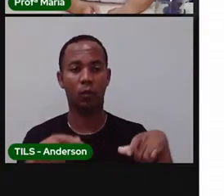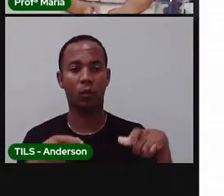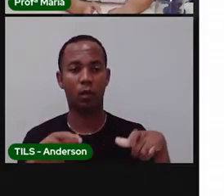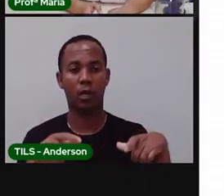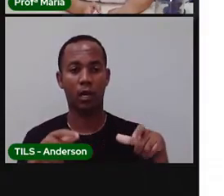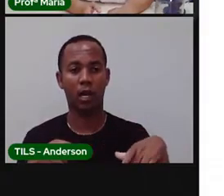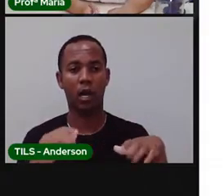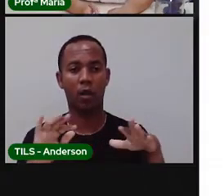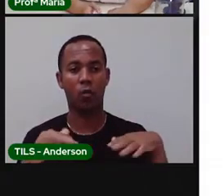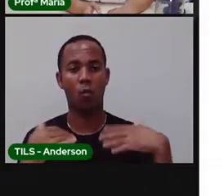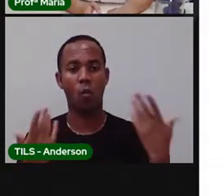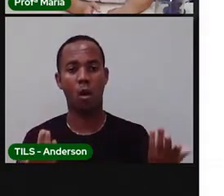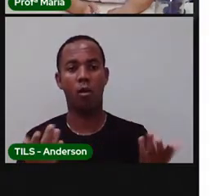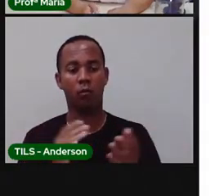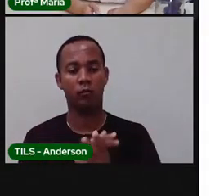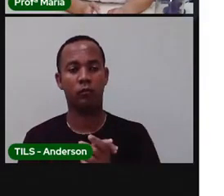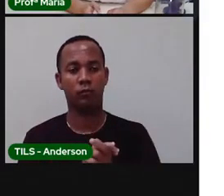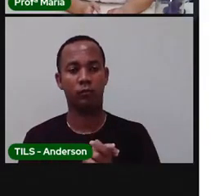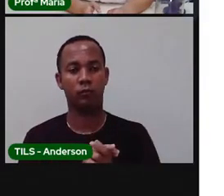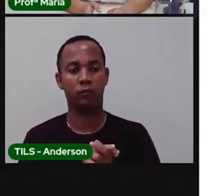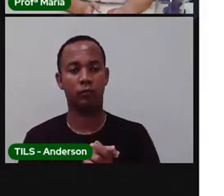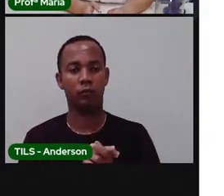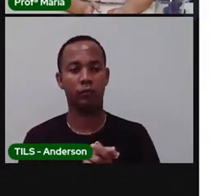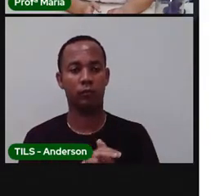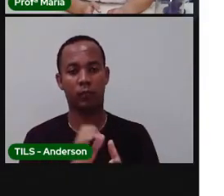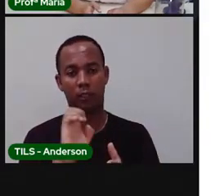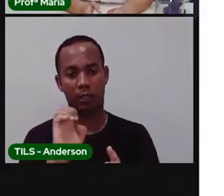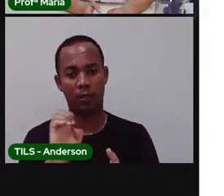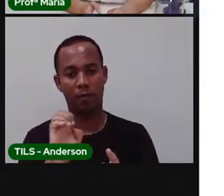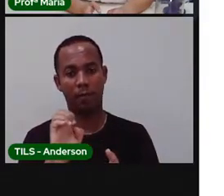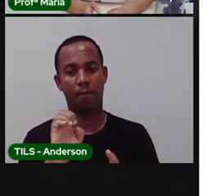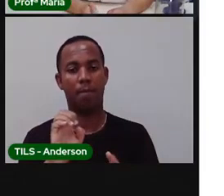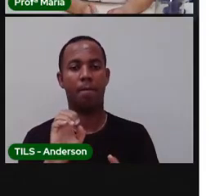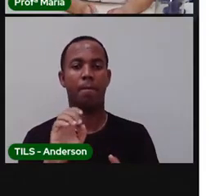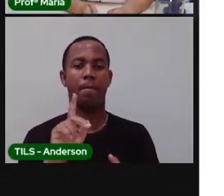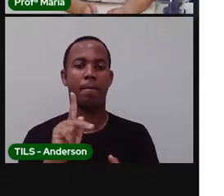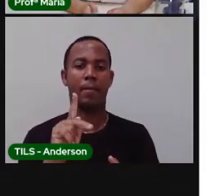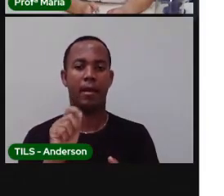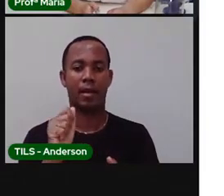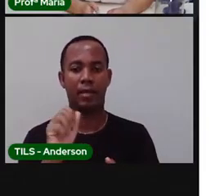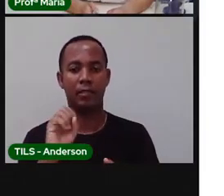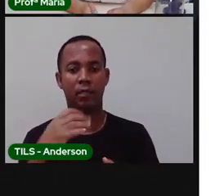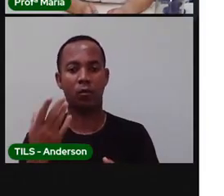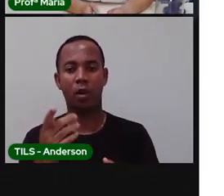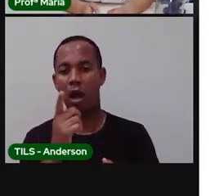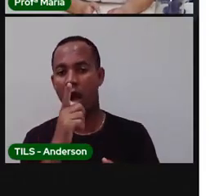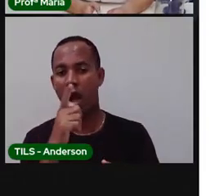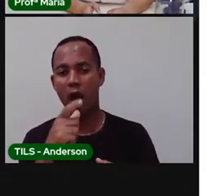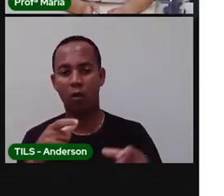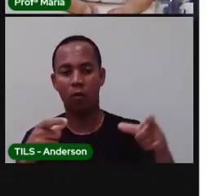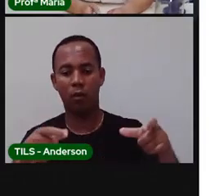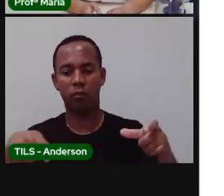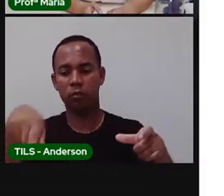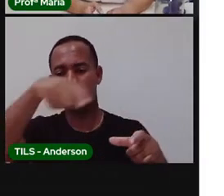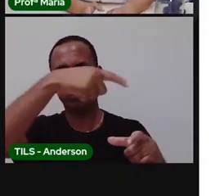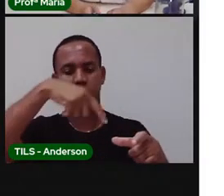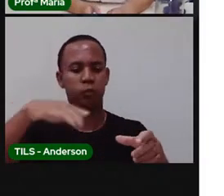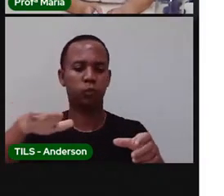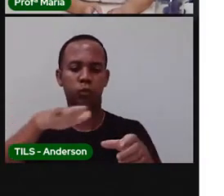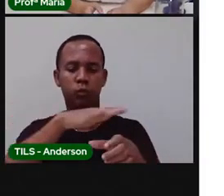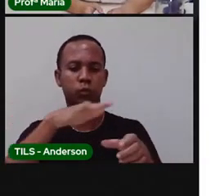Ela vem de um poço artesiano? Ela vem da Embasa? Na sua casa, há reservatório de água?